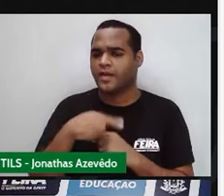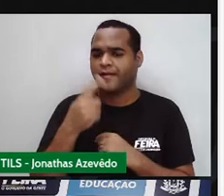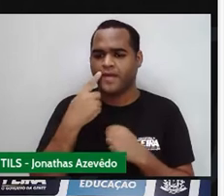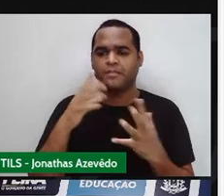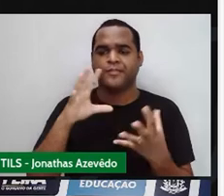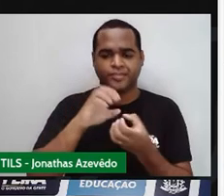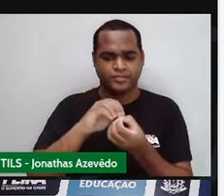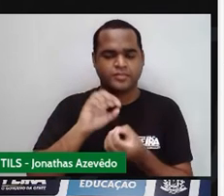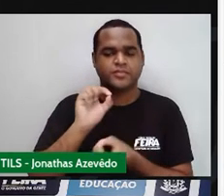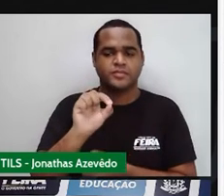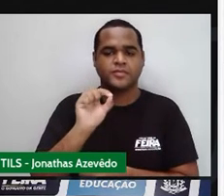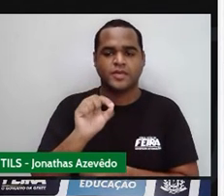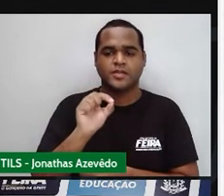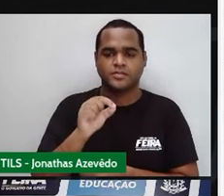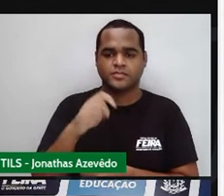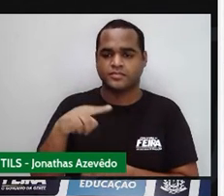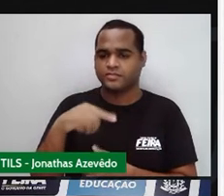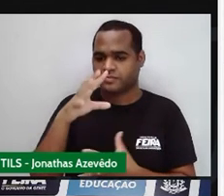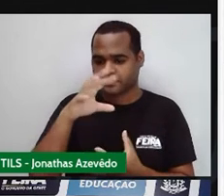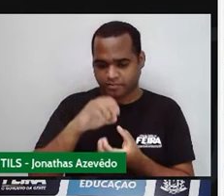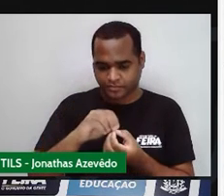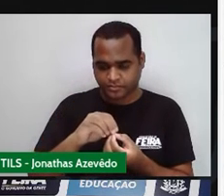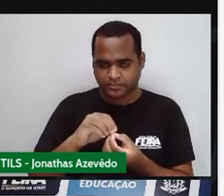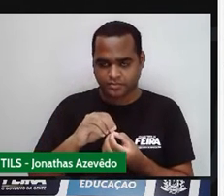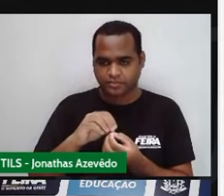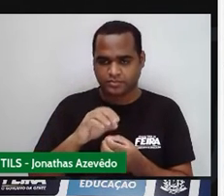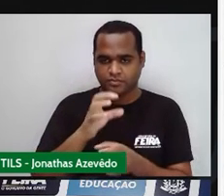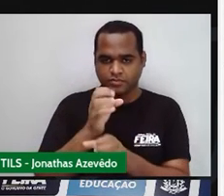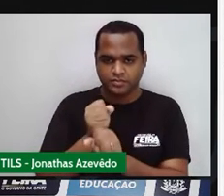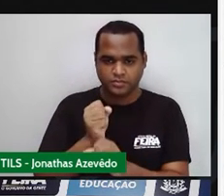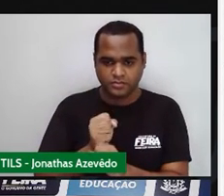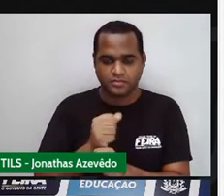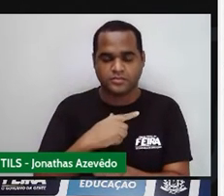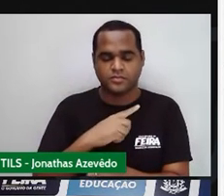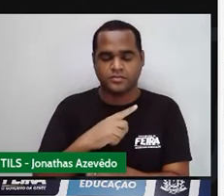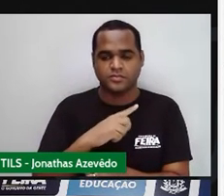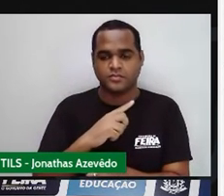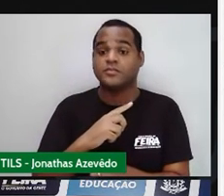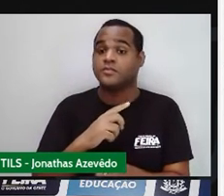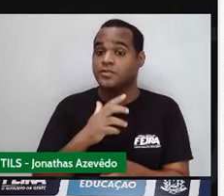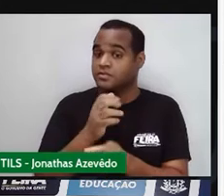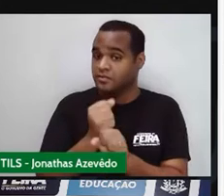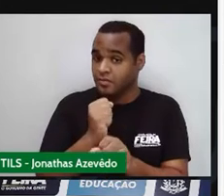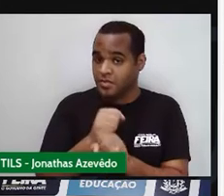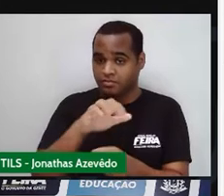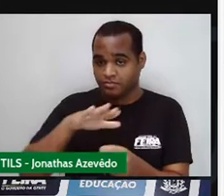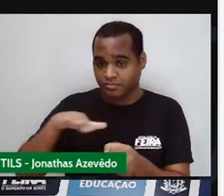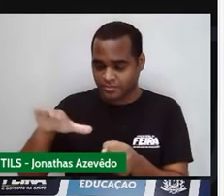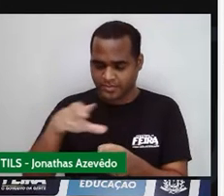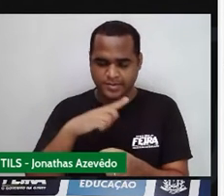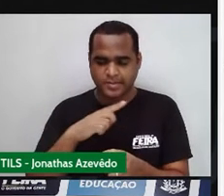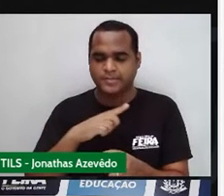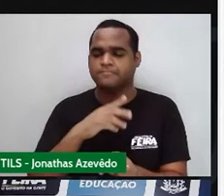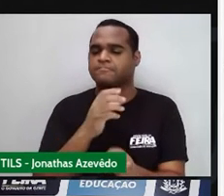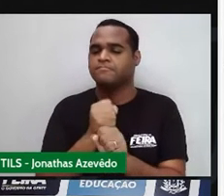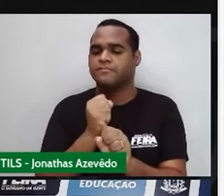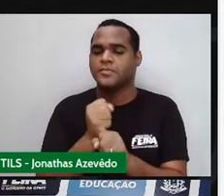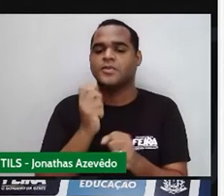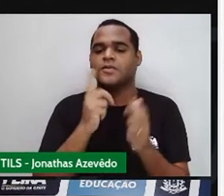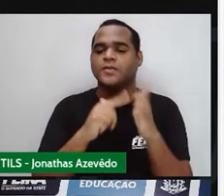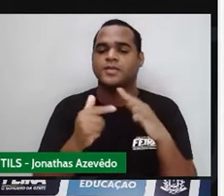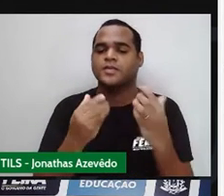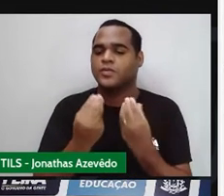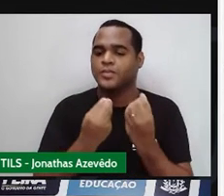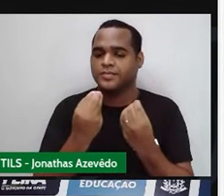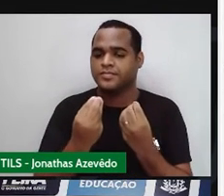conclusão de como calcular a área de um trapézio. Eu vou colocar isso aqui um pouquinho mais para baixo, para que eu consiga mexer um pouco mais ali